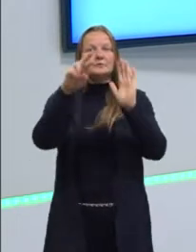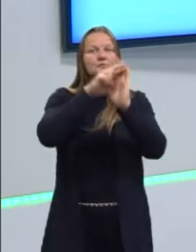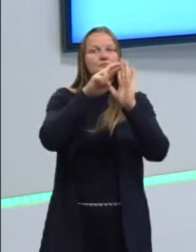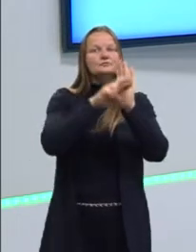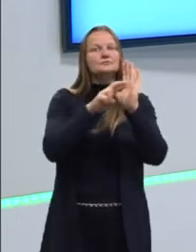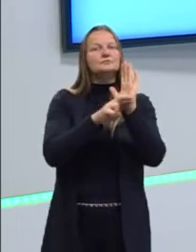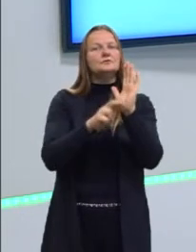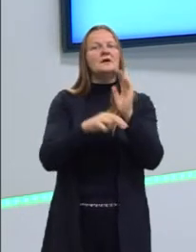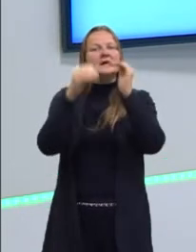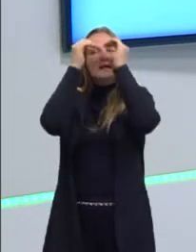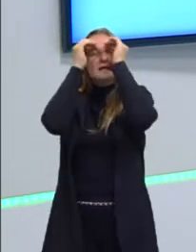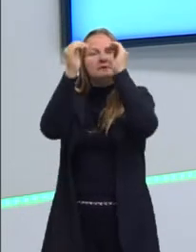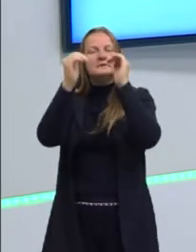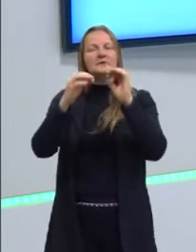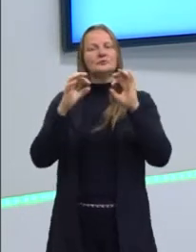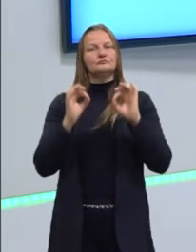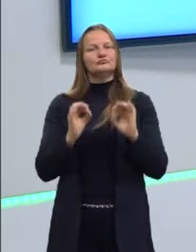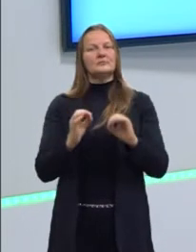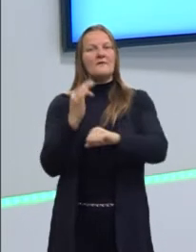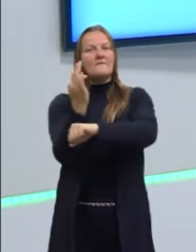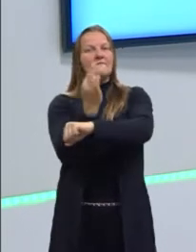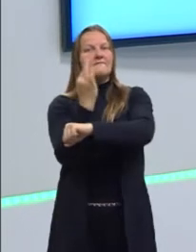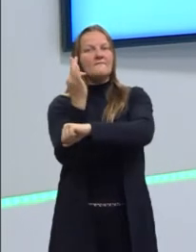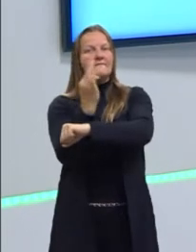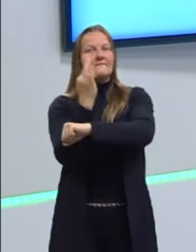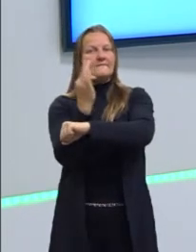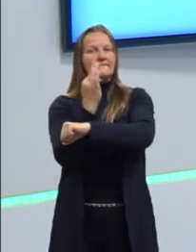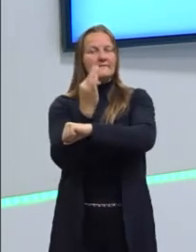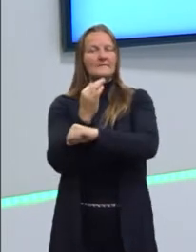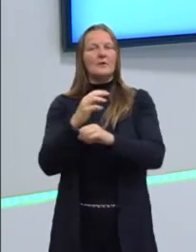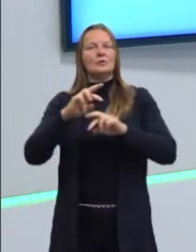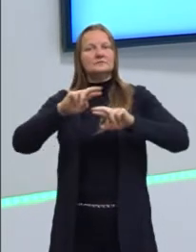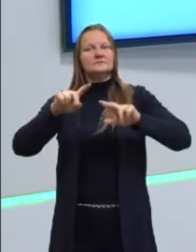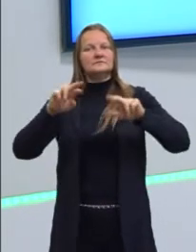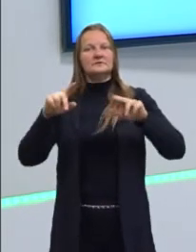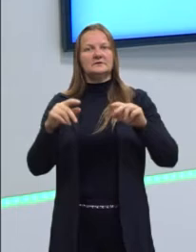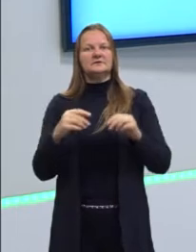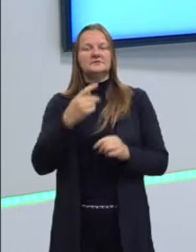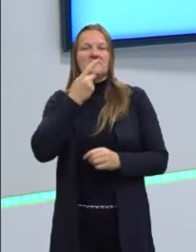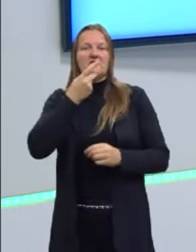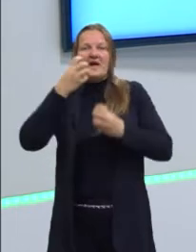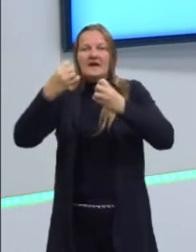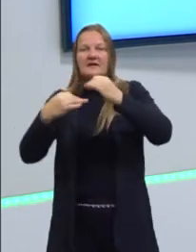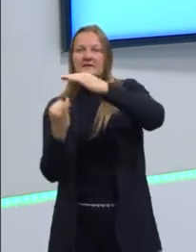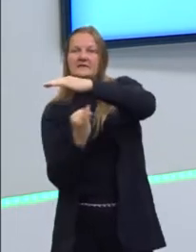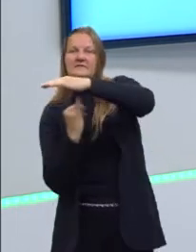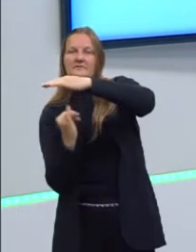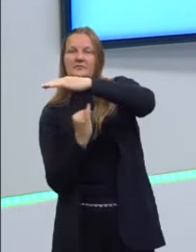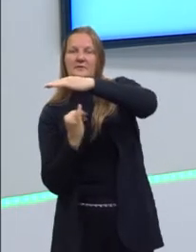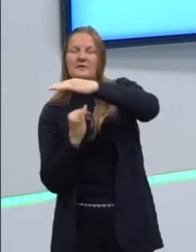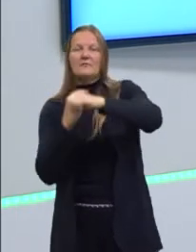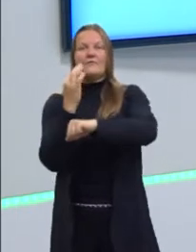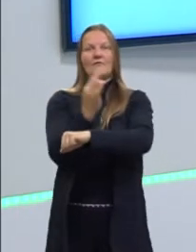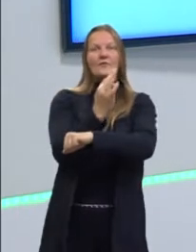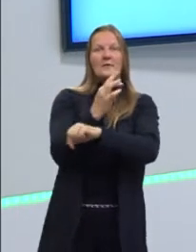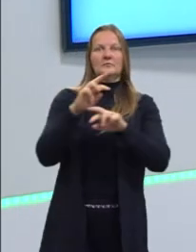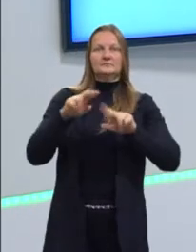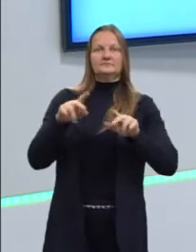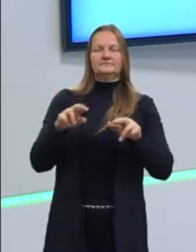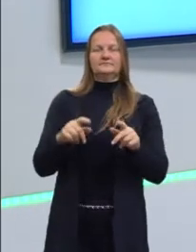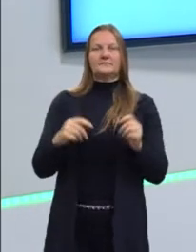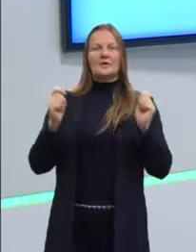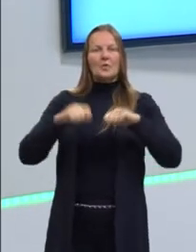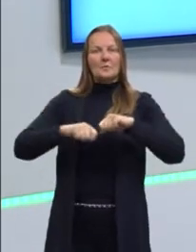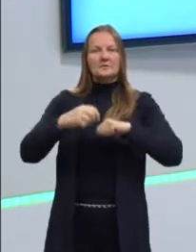respeitando a forma correta de escrita, que é diferente da fala. A competência 1,